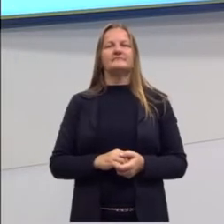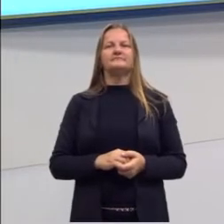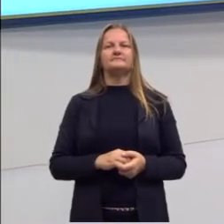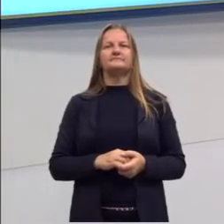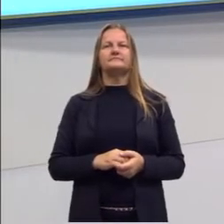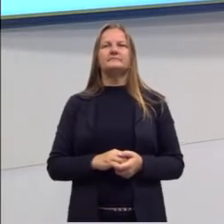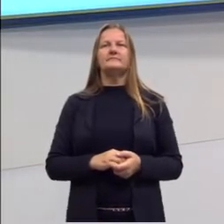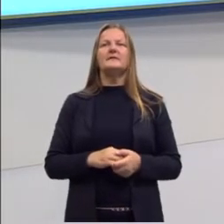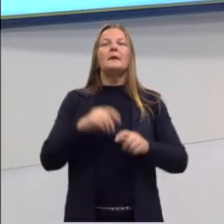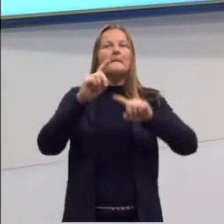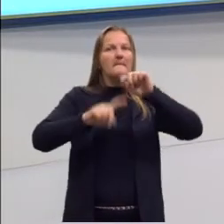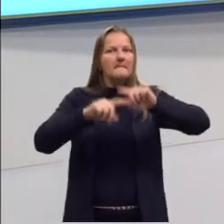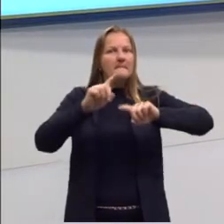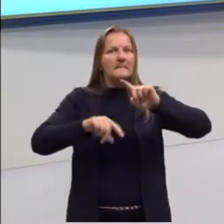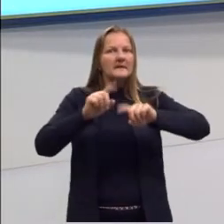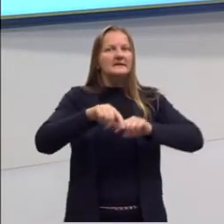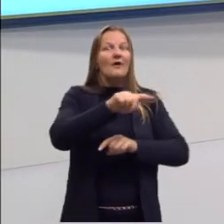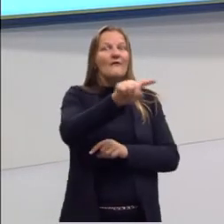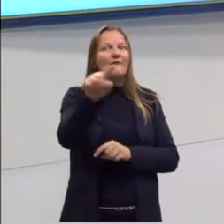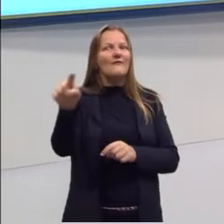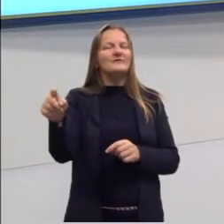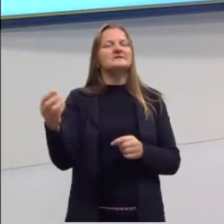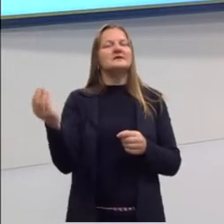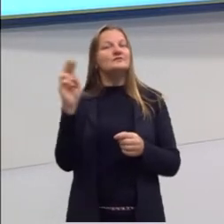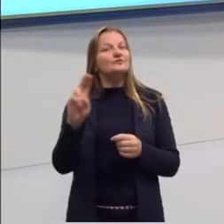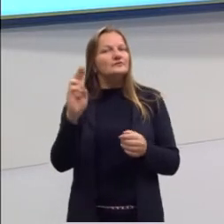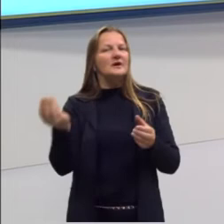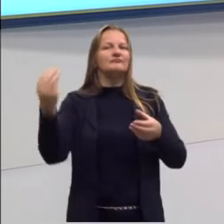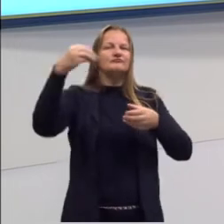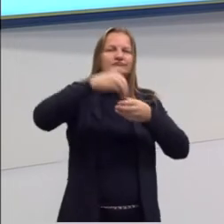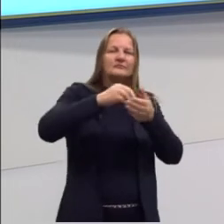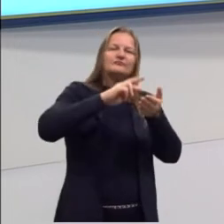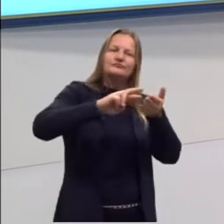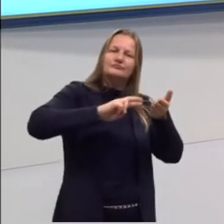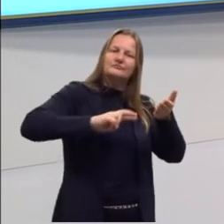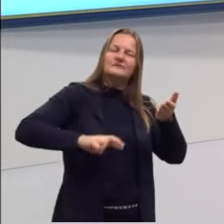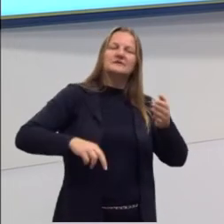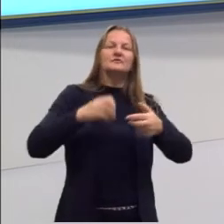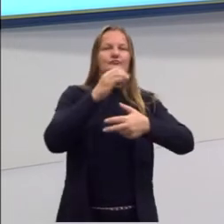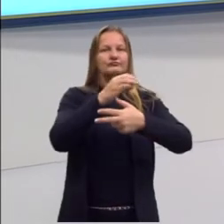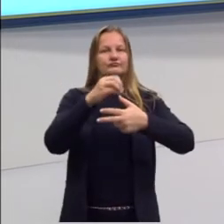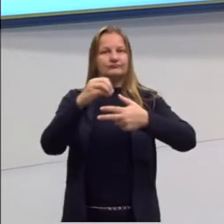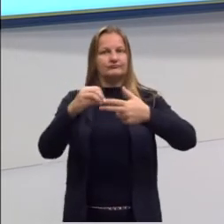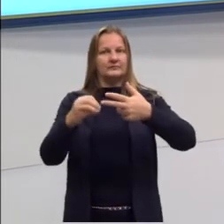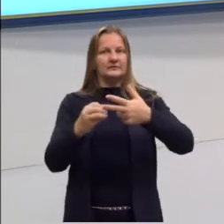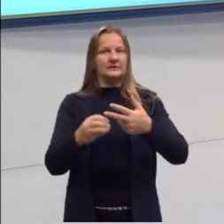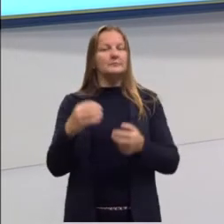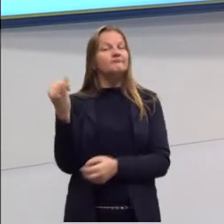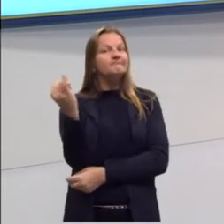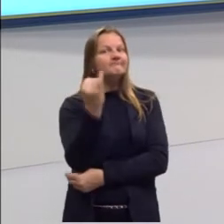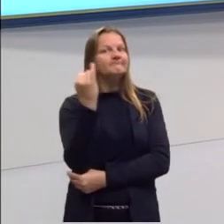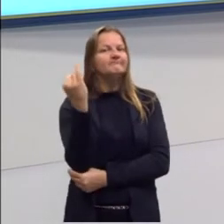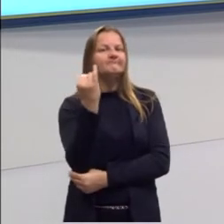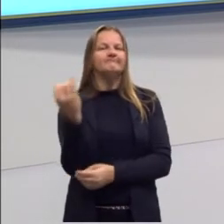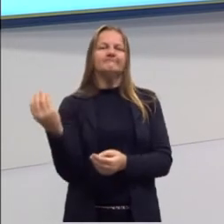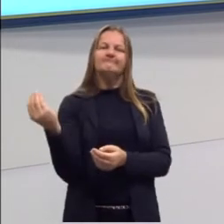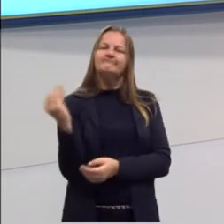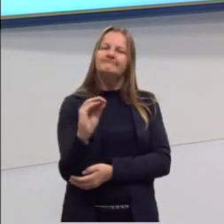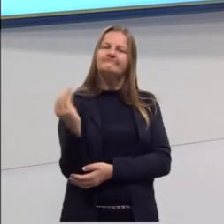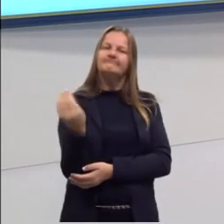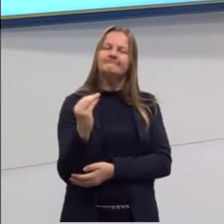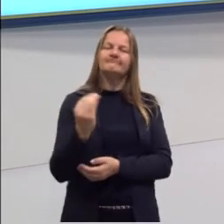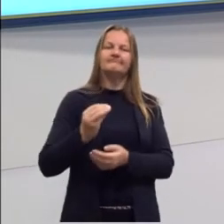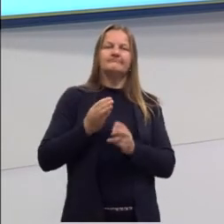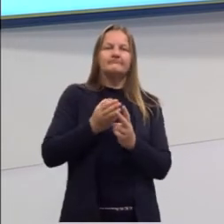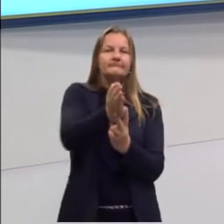bom material para vocês usarem nas redações do Enem. Se vocês conseguirem fazer essas citações de forma